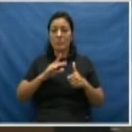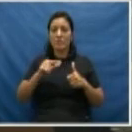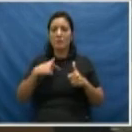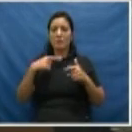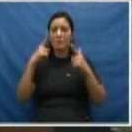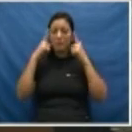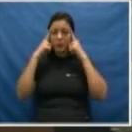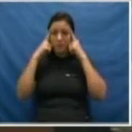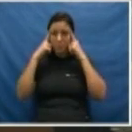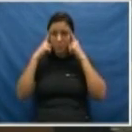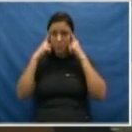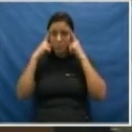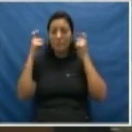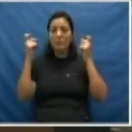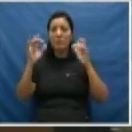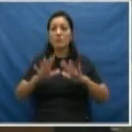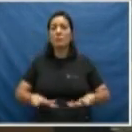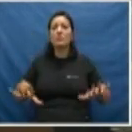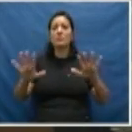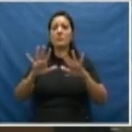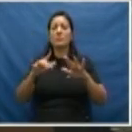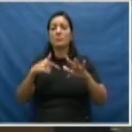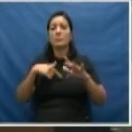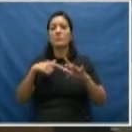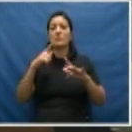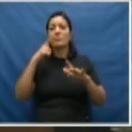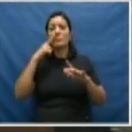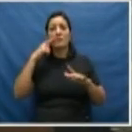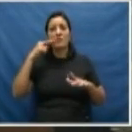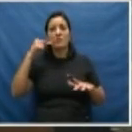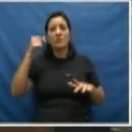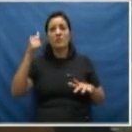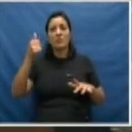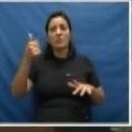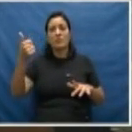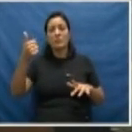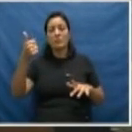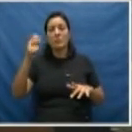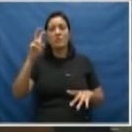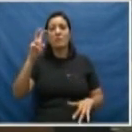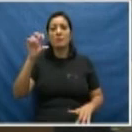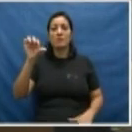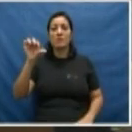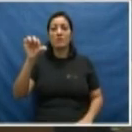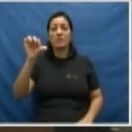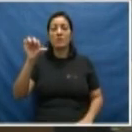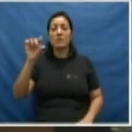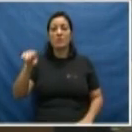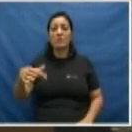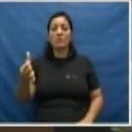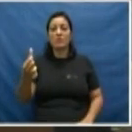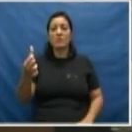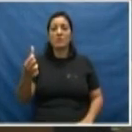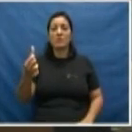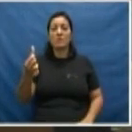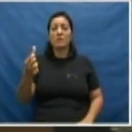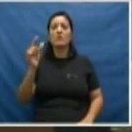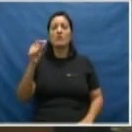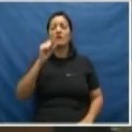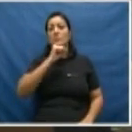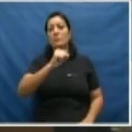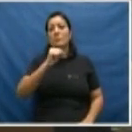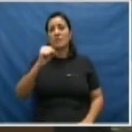violência, estou falando no geral, é o estado de Alagoas, com 59,6 mortes por